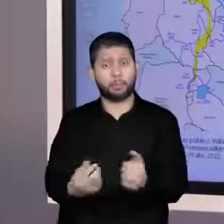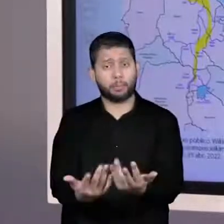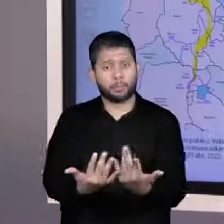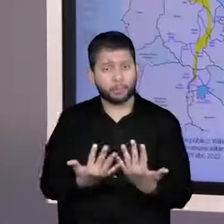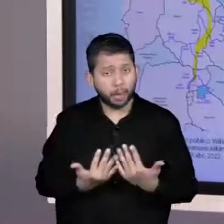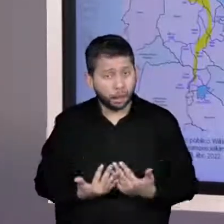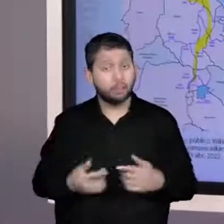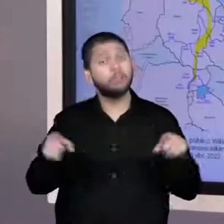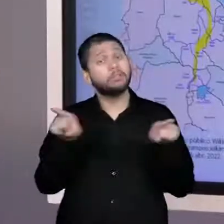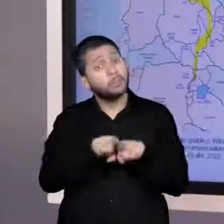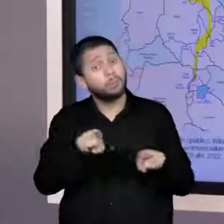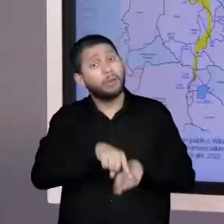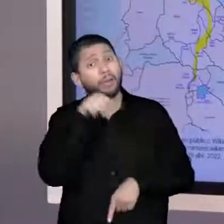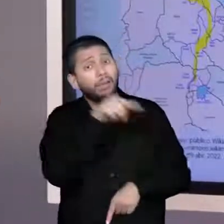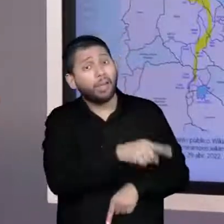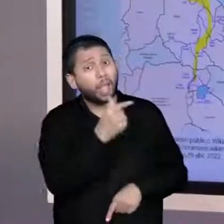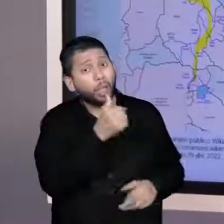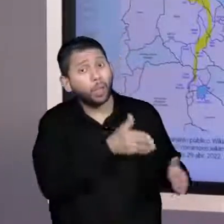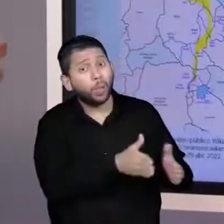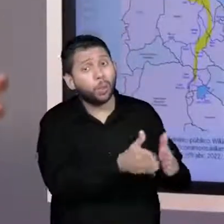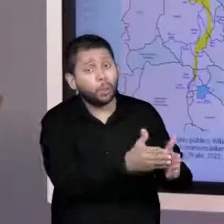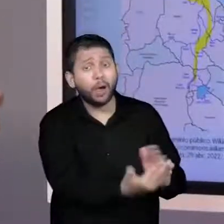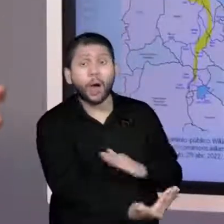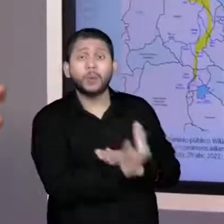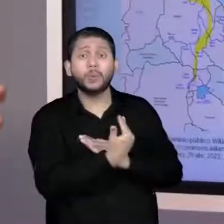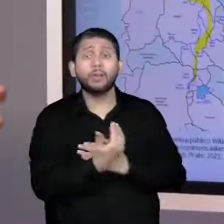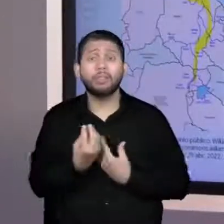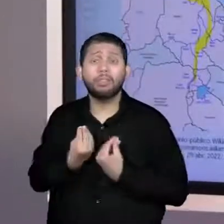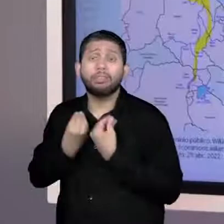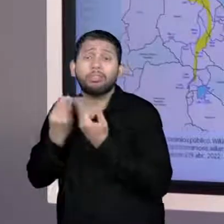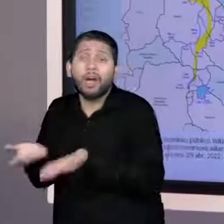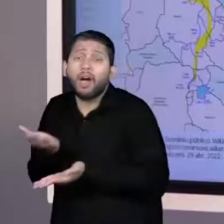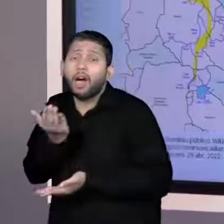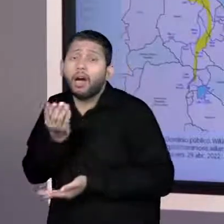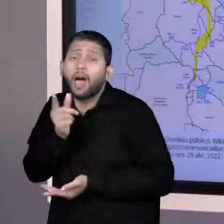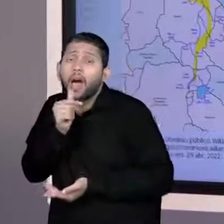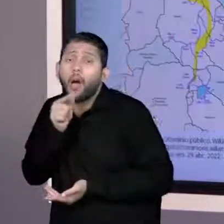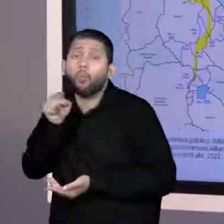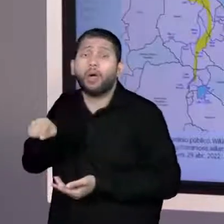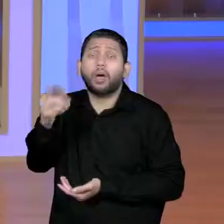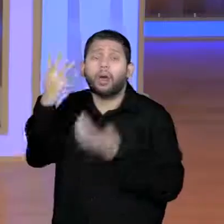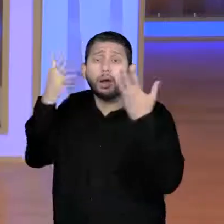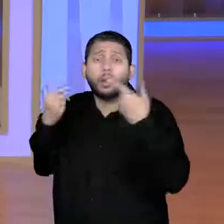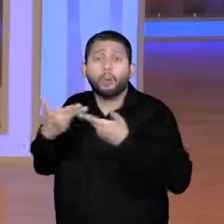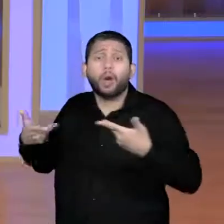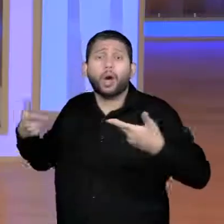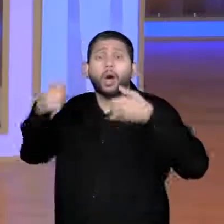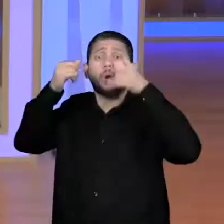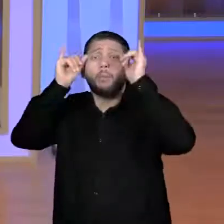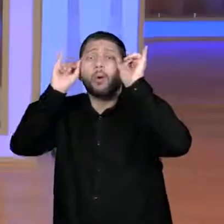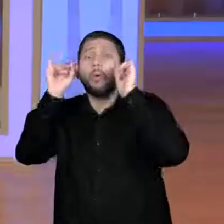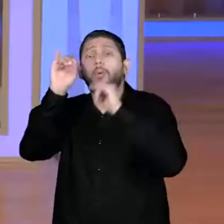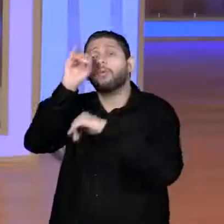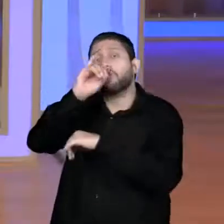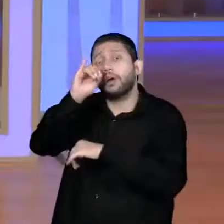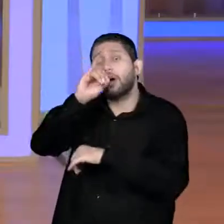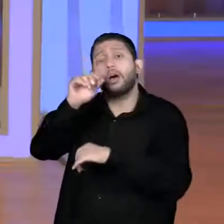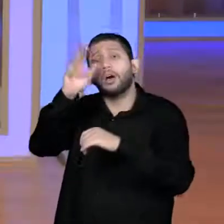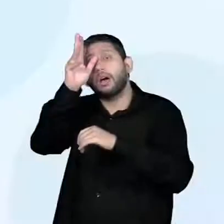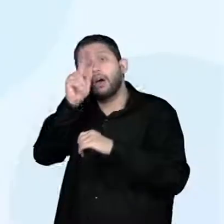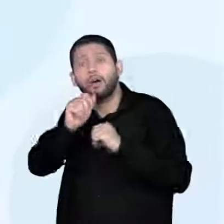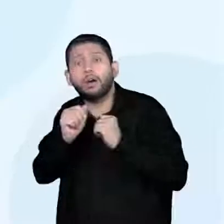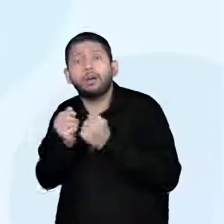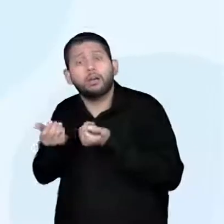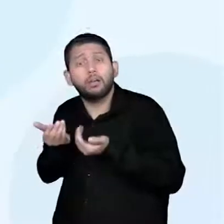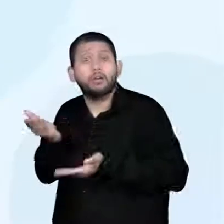cuidado com os animais. Muito bem. Legal, professor. Vamos aqui